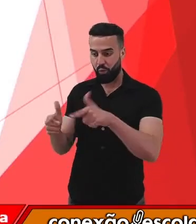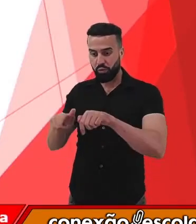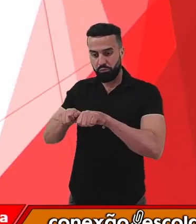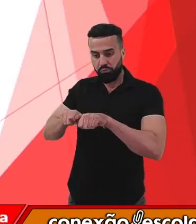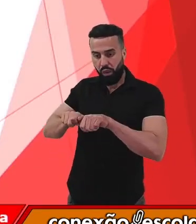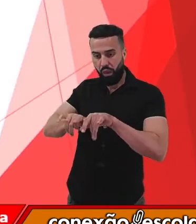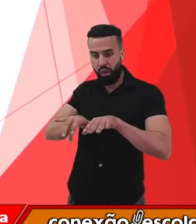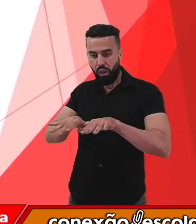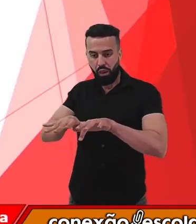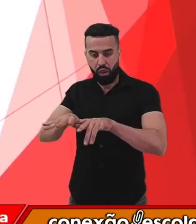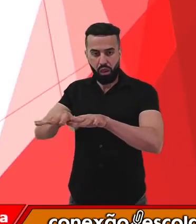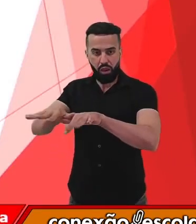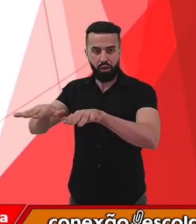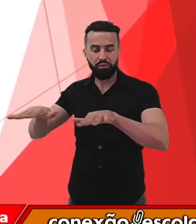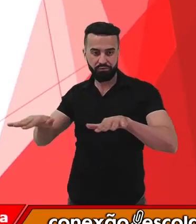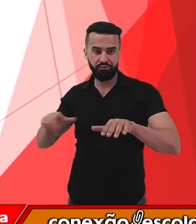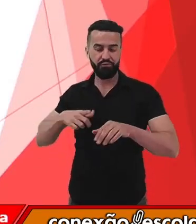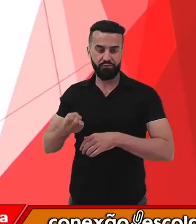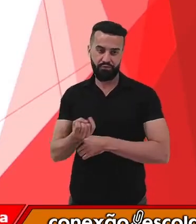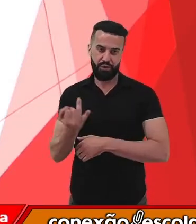genético idêntico.